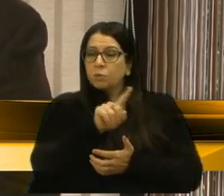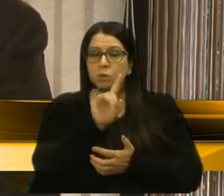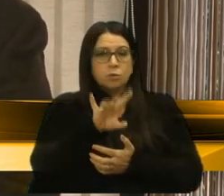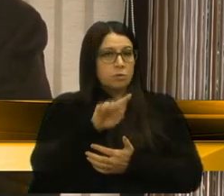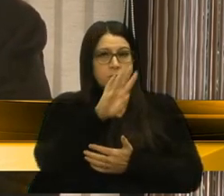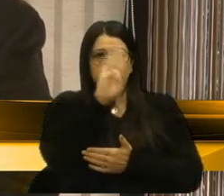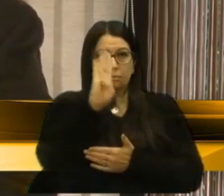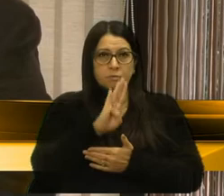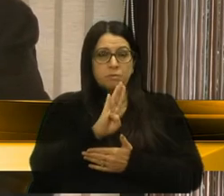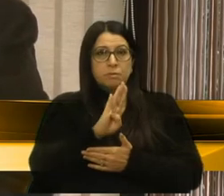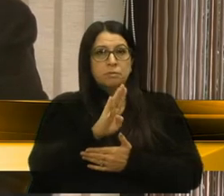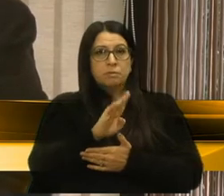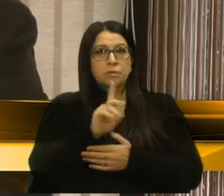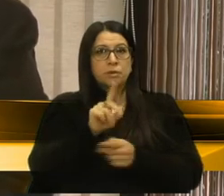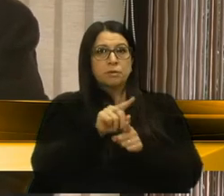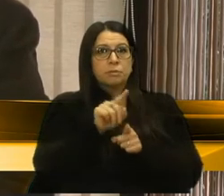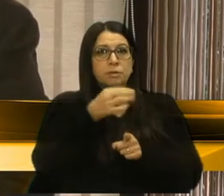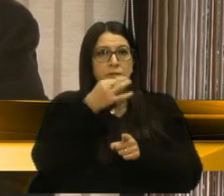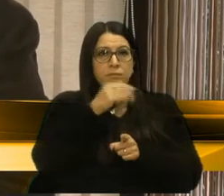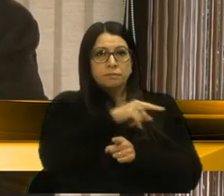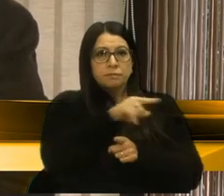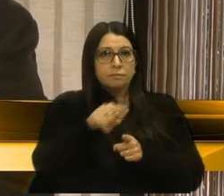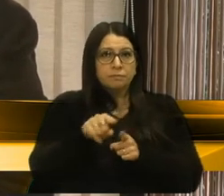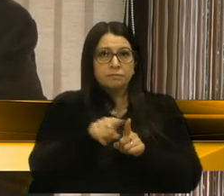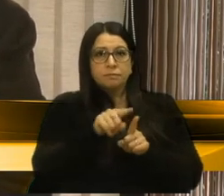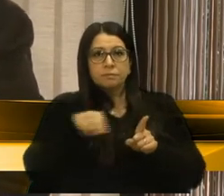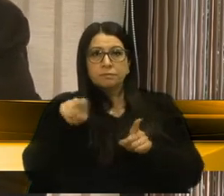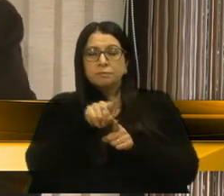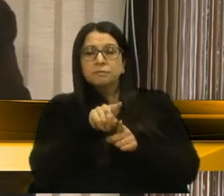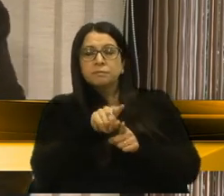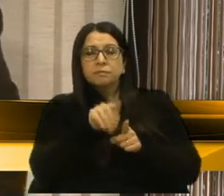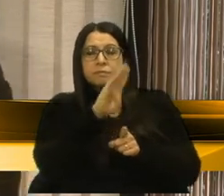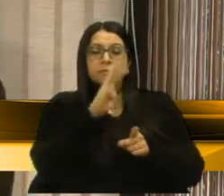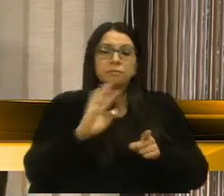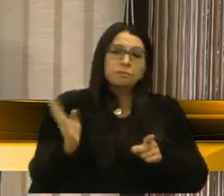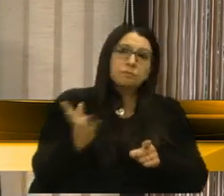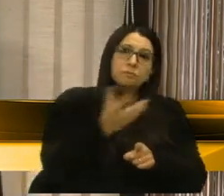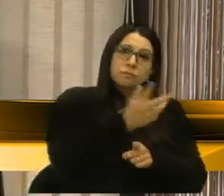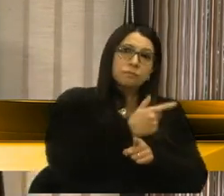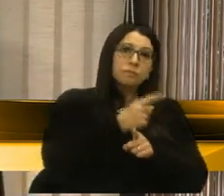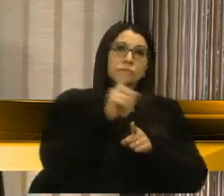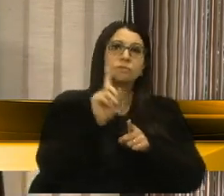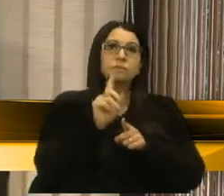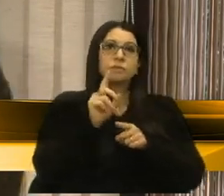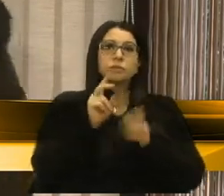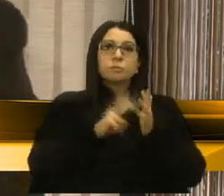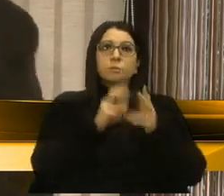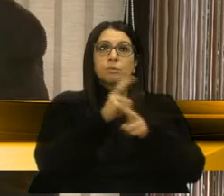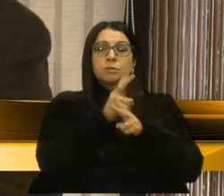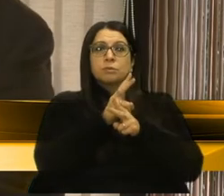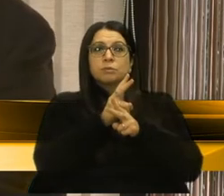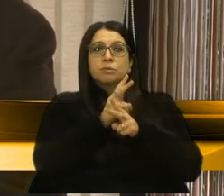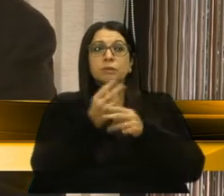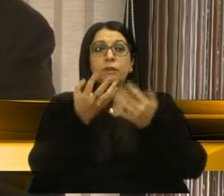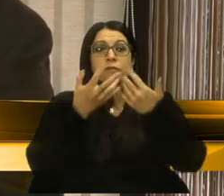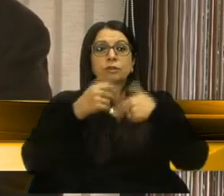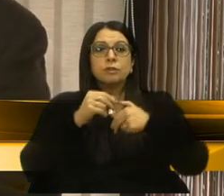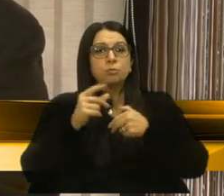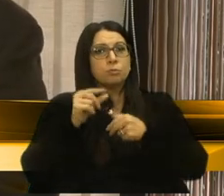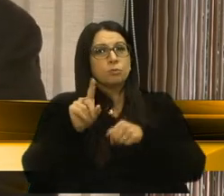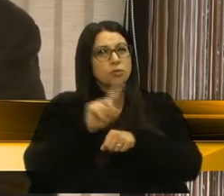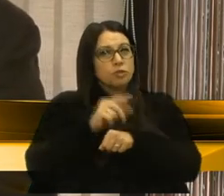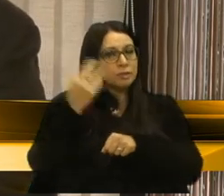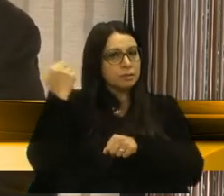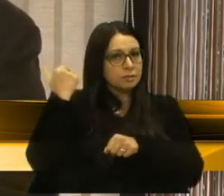sabia que, aqui em Caxias, não era só aqui em Caxias, não era no Brasil todo, não era todas as caixas que estavam funcionando há poucos dias atrás, para